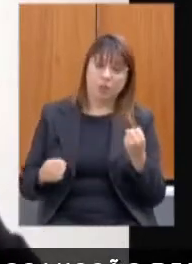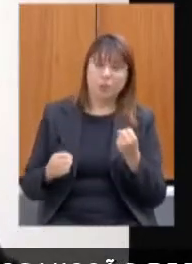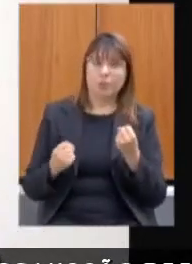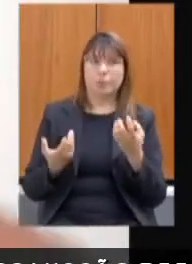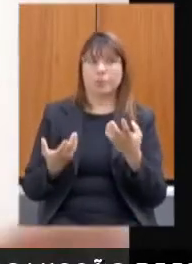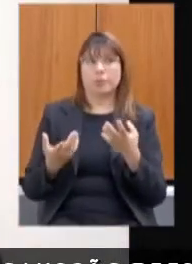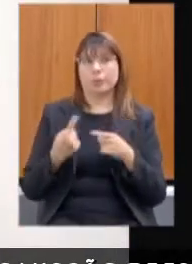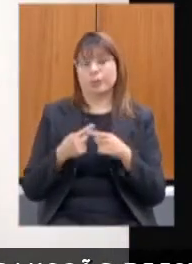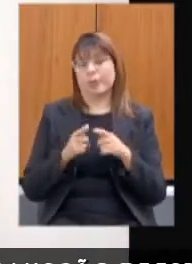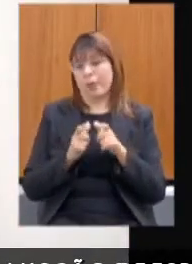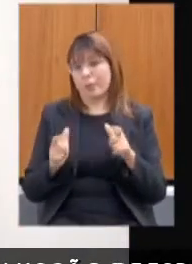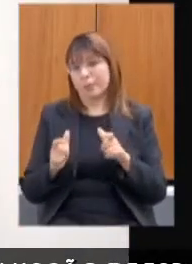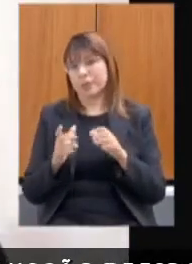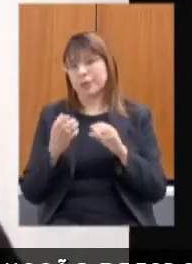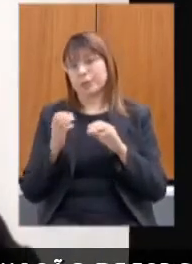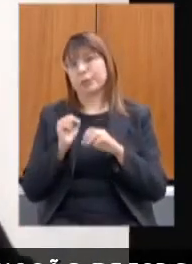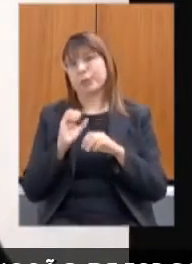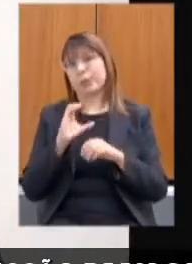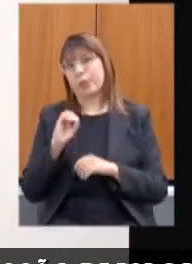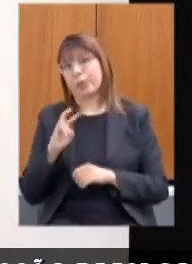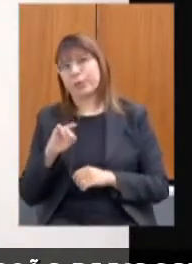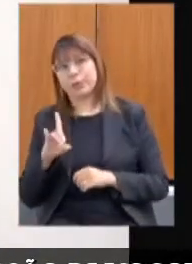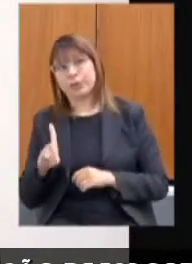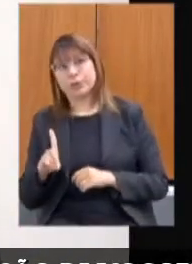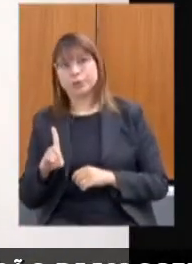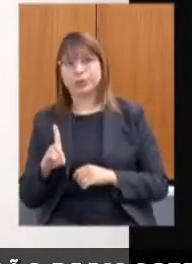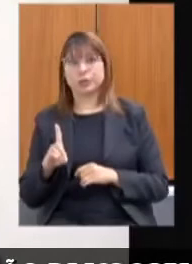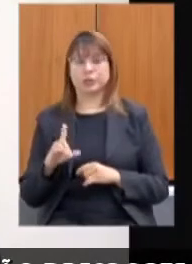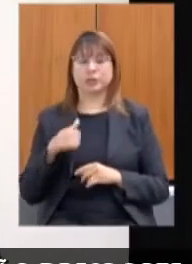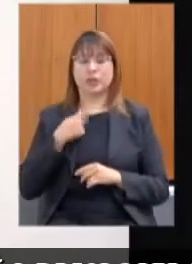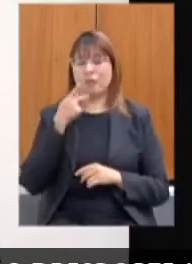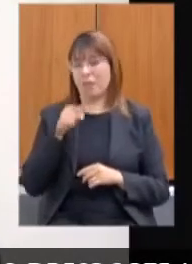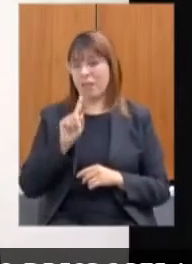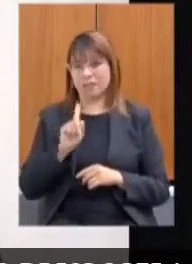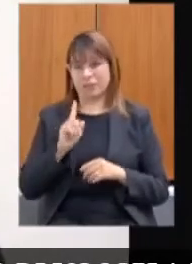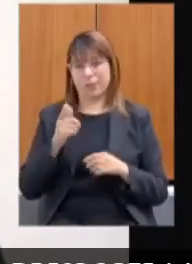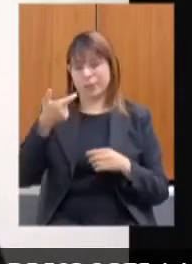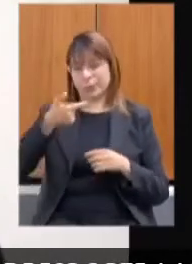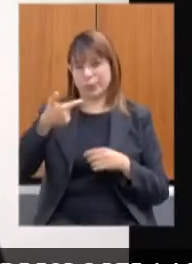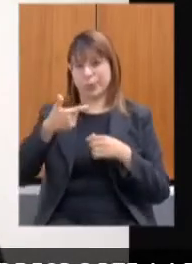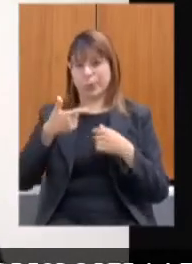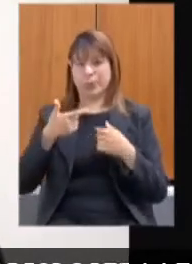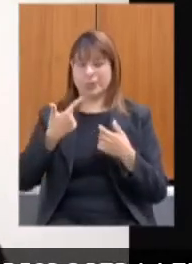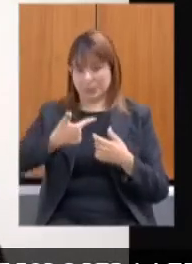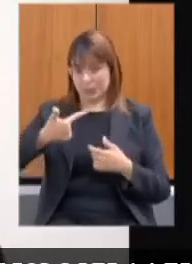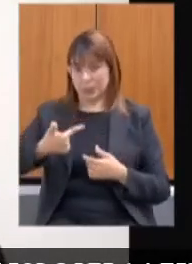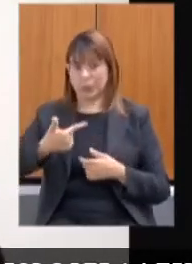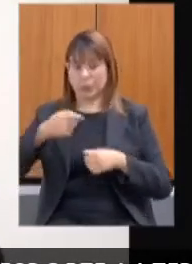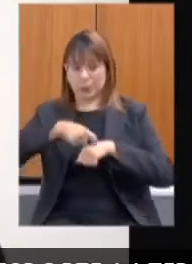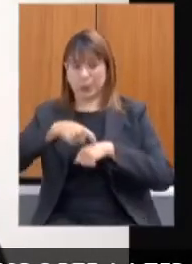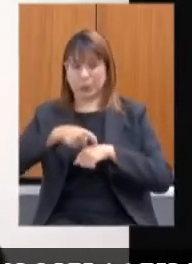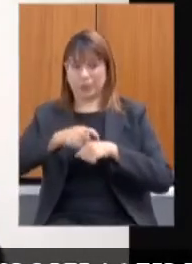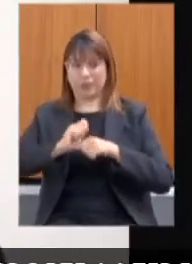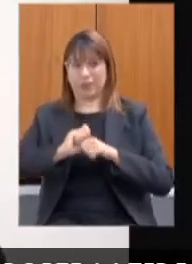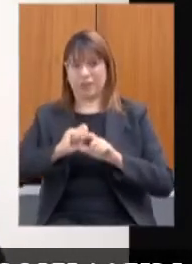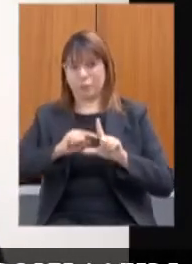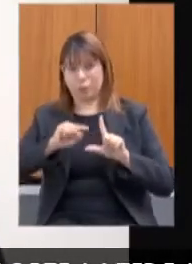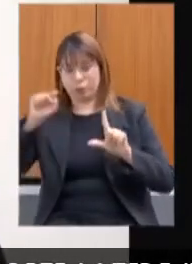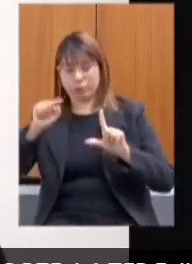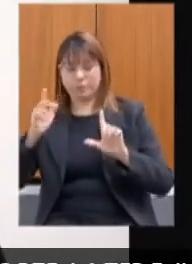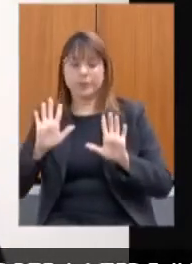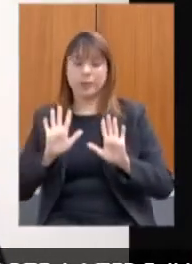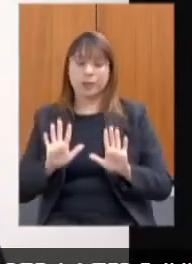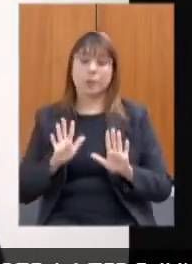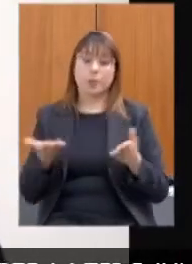ou expansão ou segunda onda, não vou entrar nisso, mas o fato é que hoje recomenda-se uma